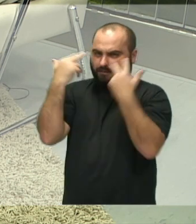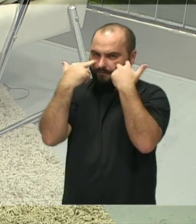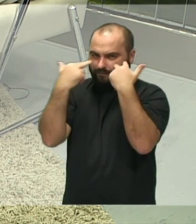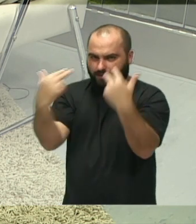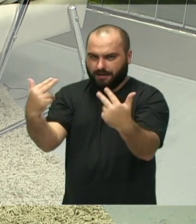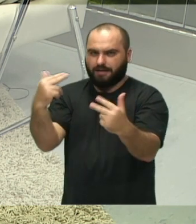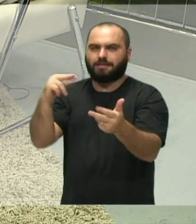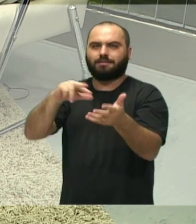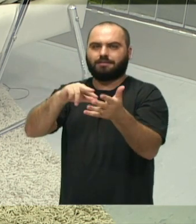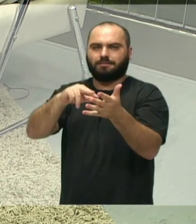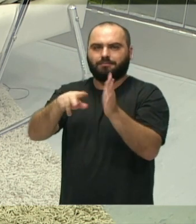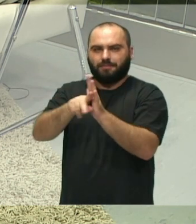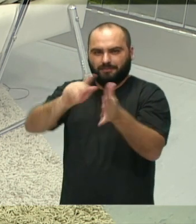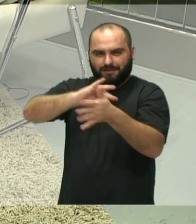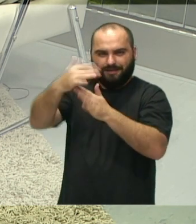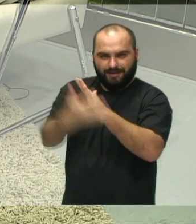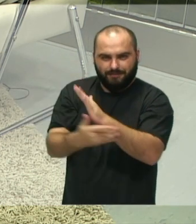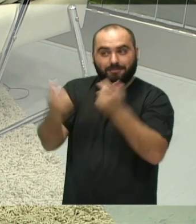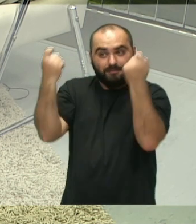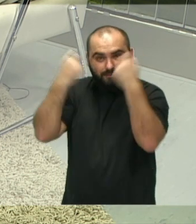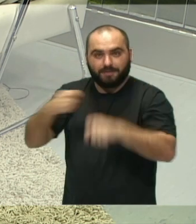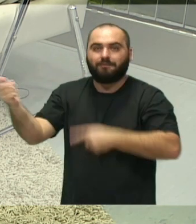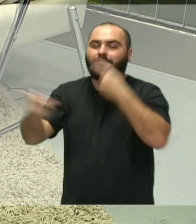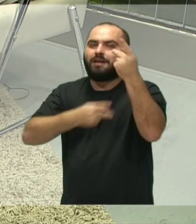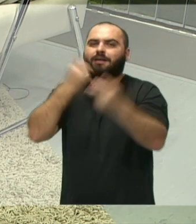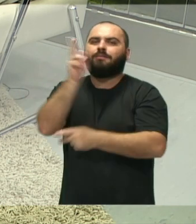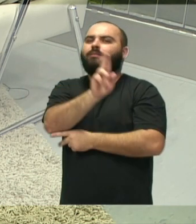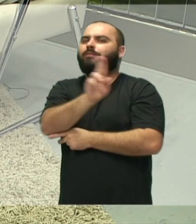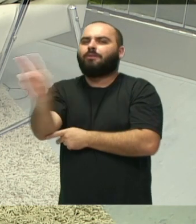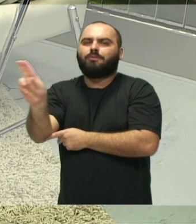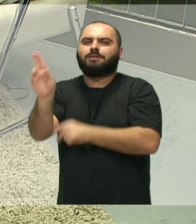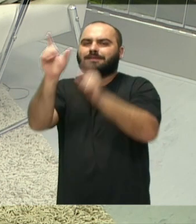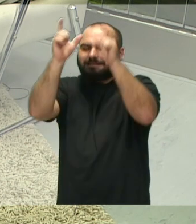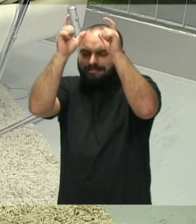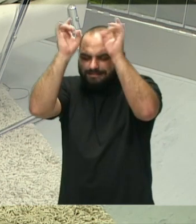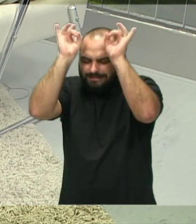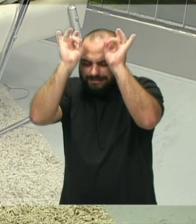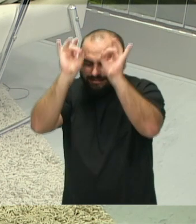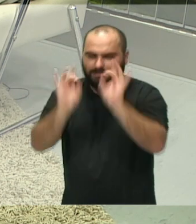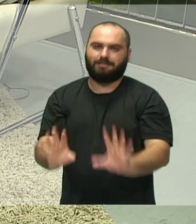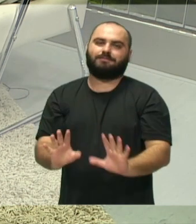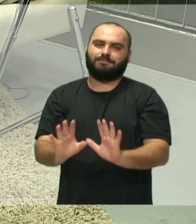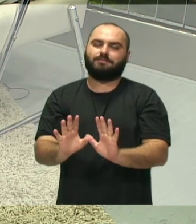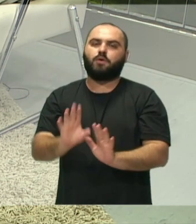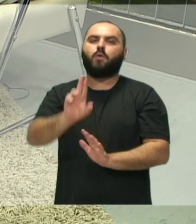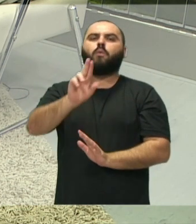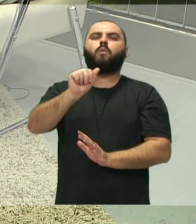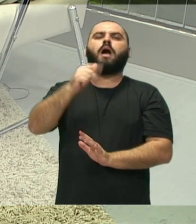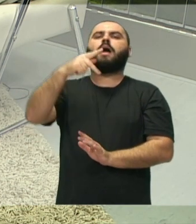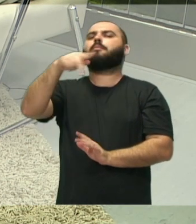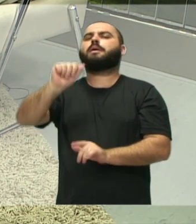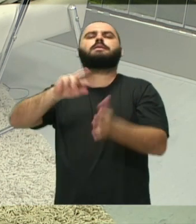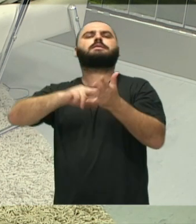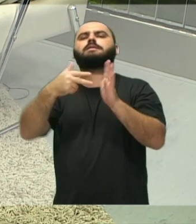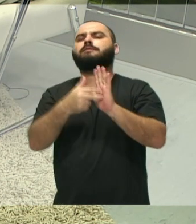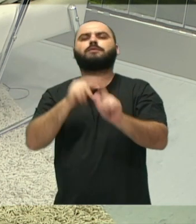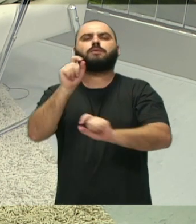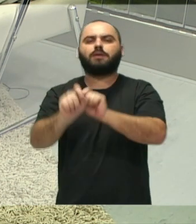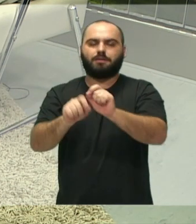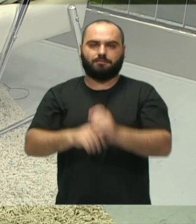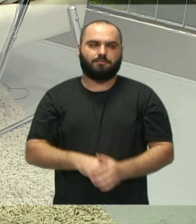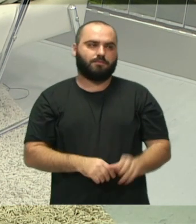está acompanhando a Libras, mas a gente precisa falar pelo menos uma vez cada sigla. O UAPA é a